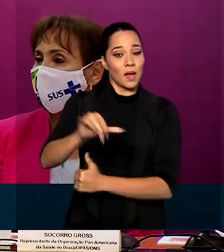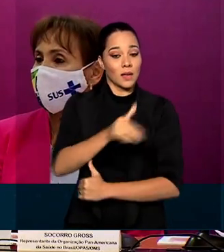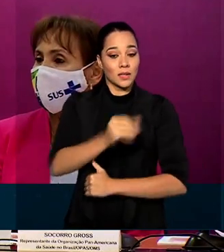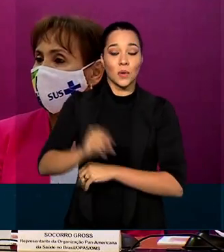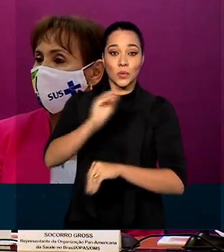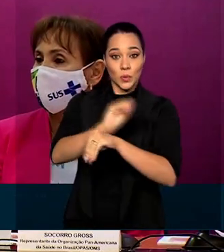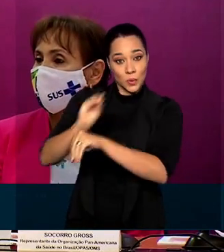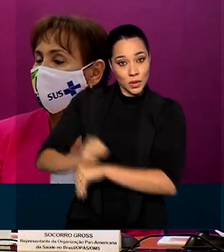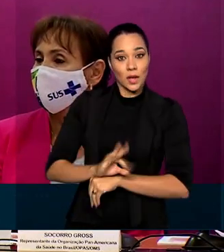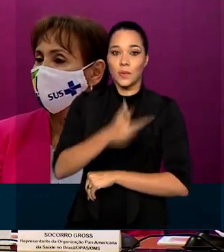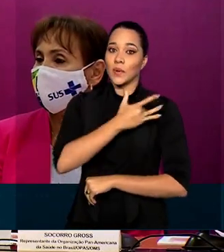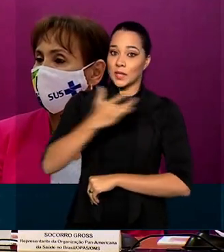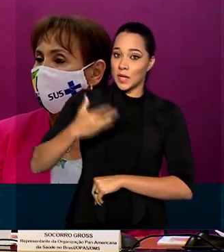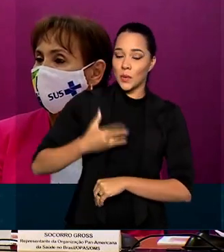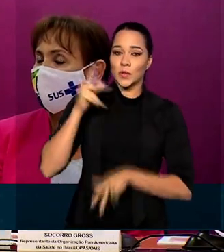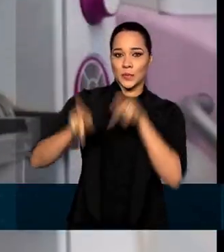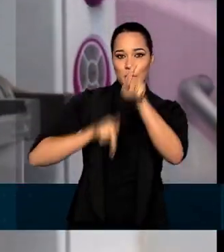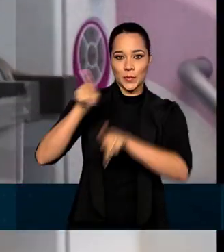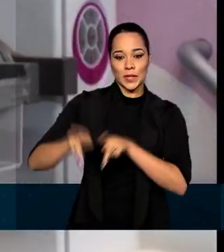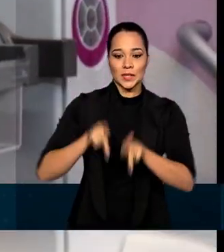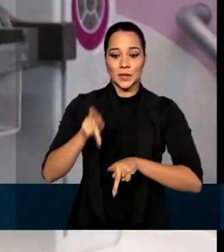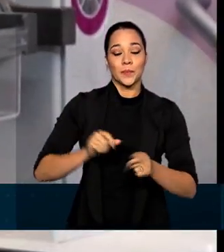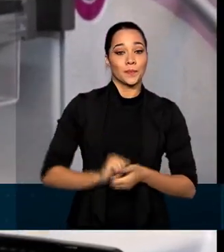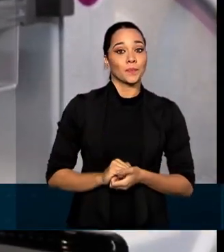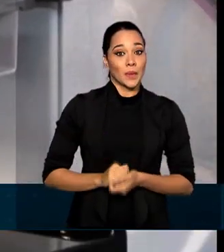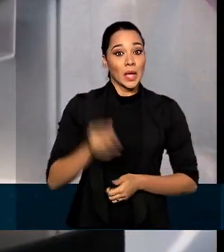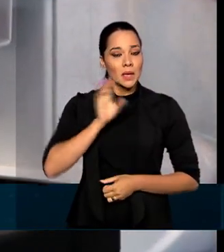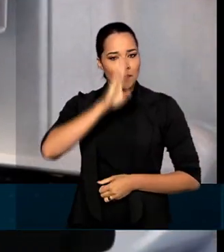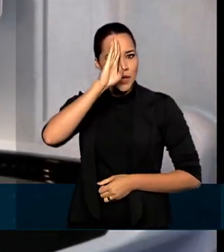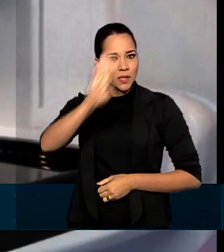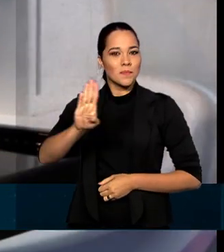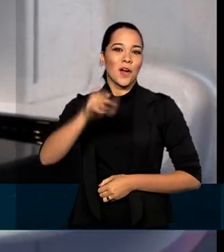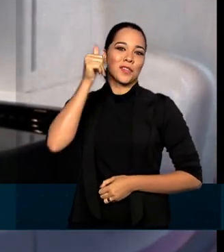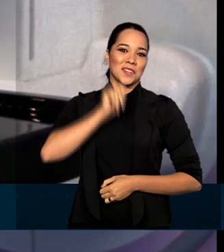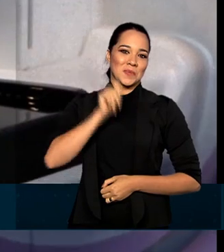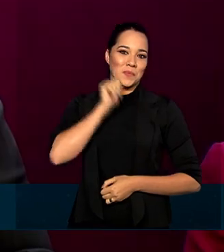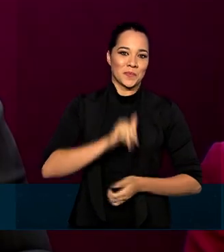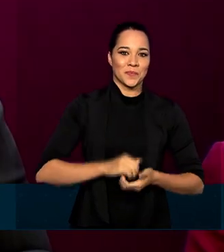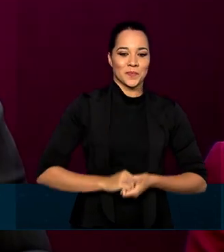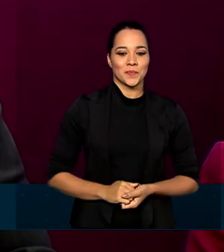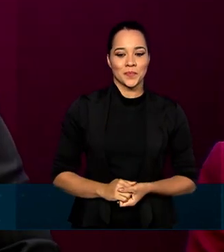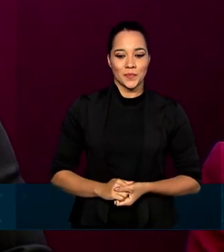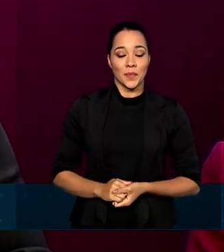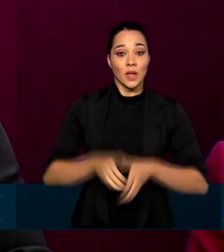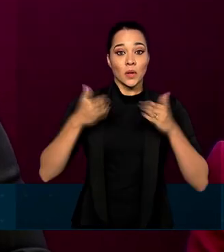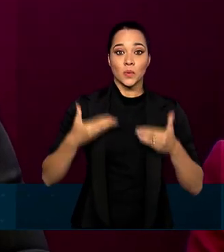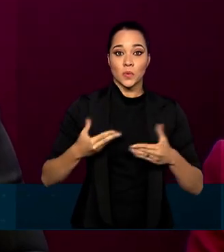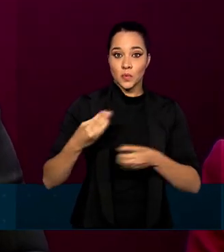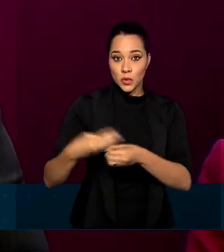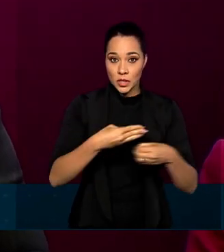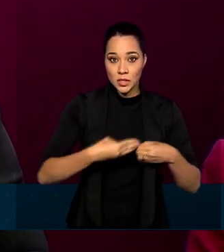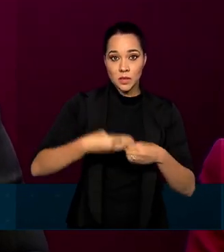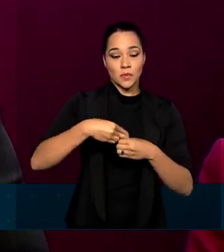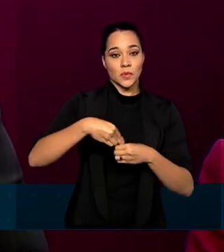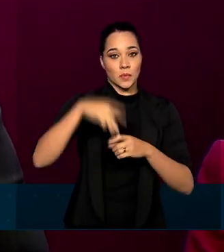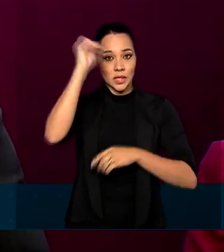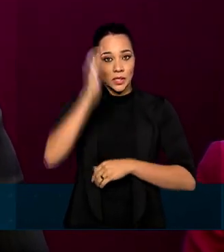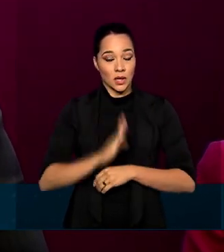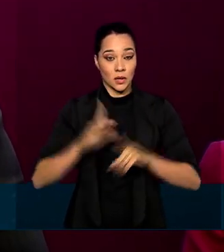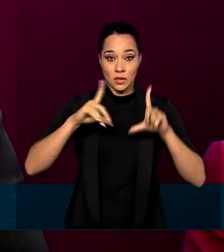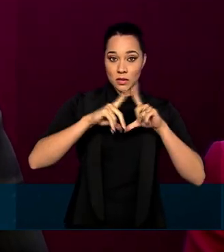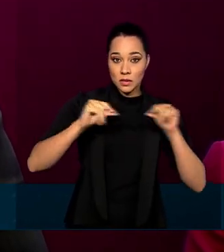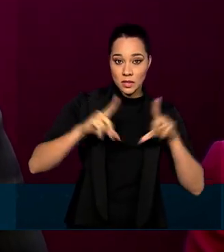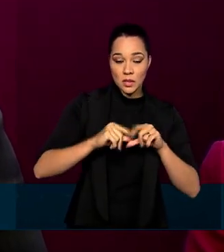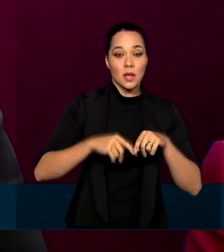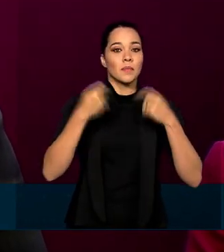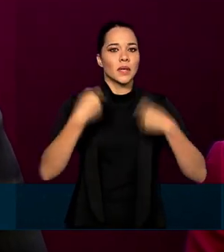cuidado com a saúde da população, em especial das mulheres. Os municípios brasileiros e o Distrito Federal devem realizar uma